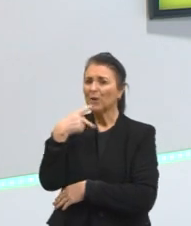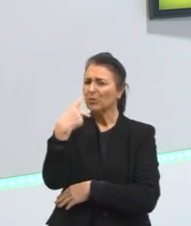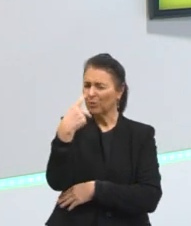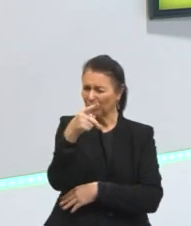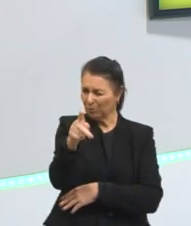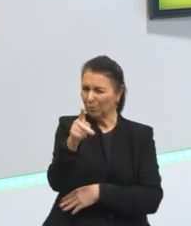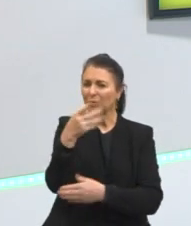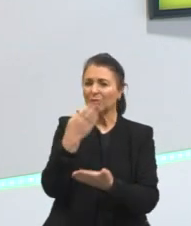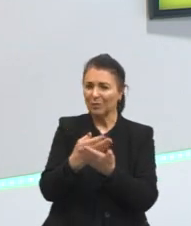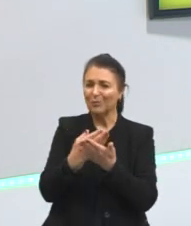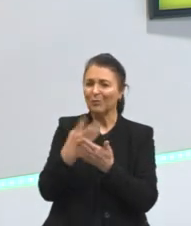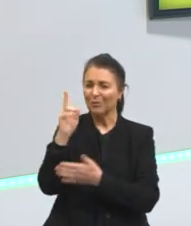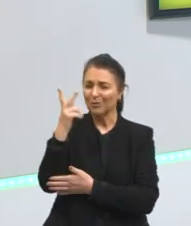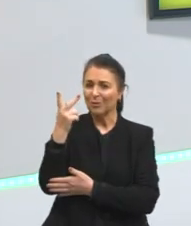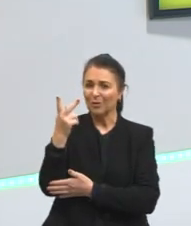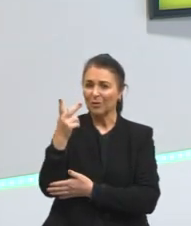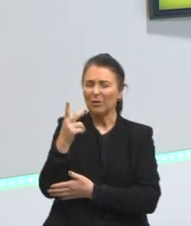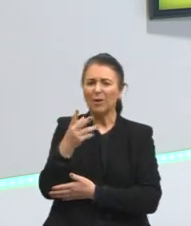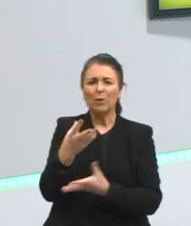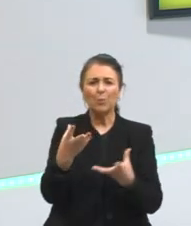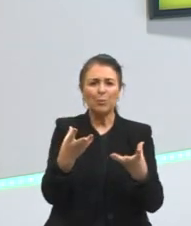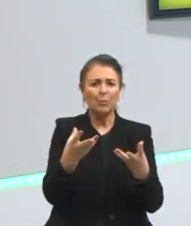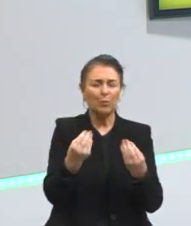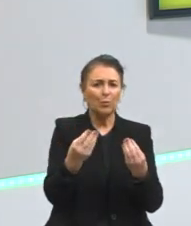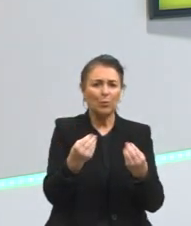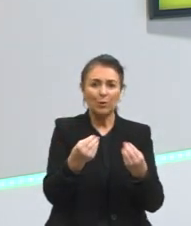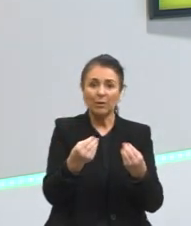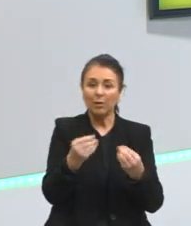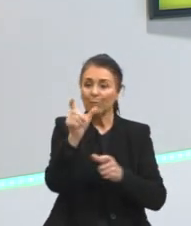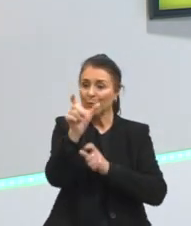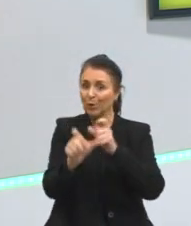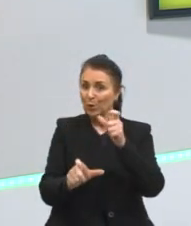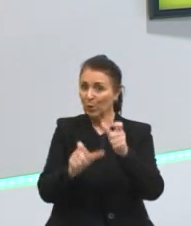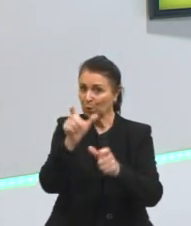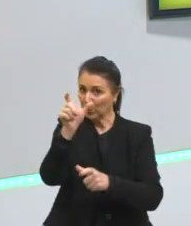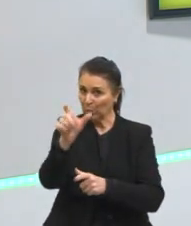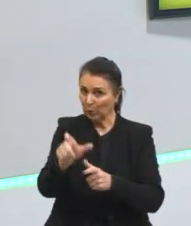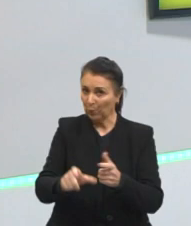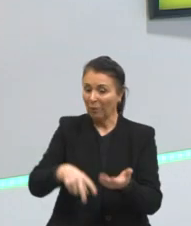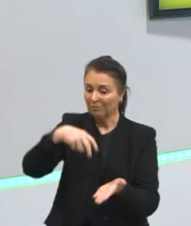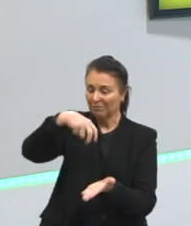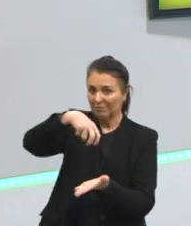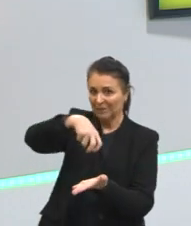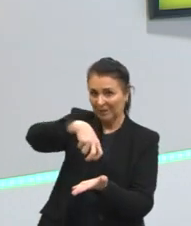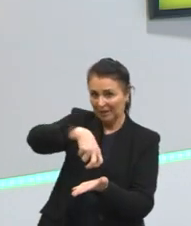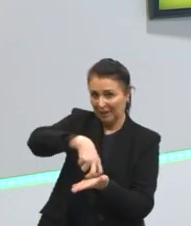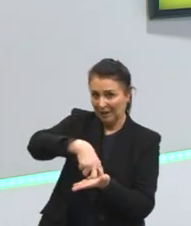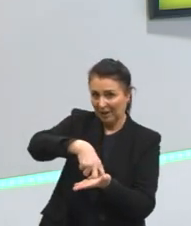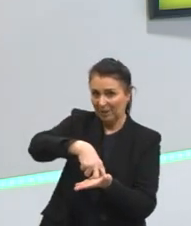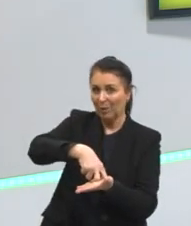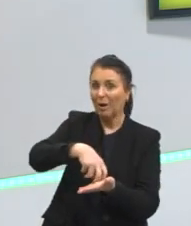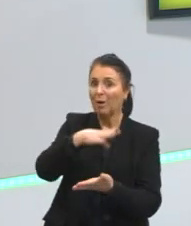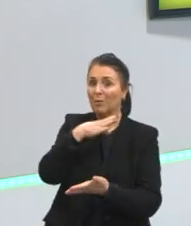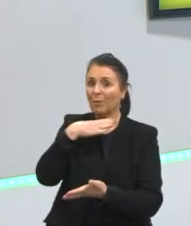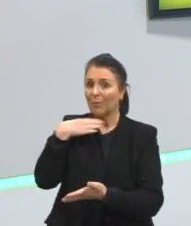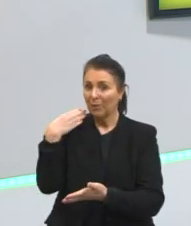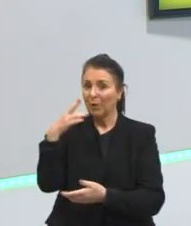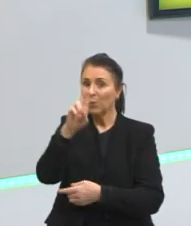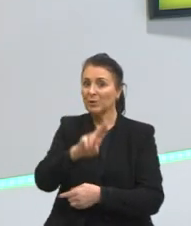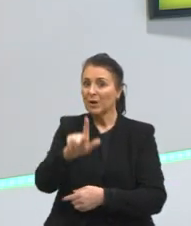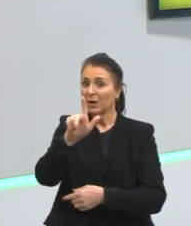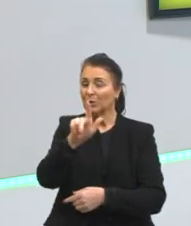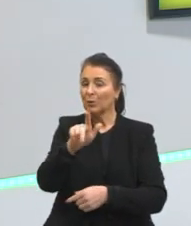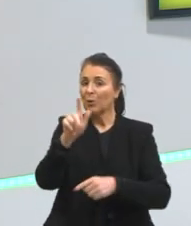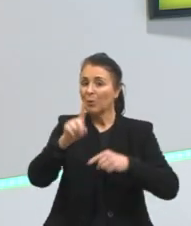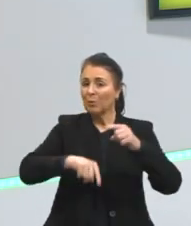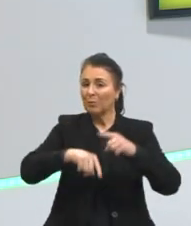pouquinho de história você vai ver né muitos condenados eram levados à morte através da guilhotina então